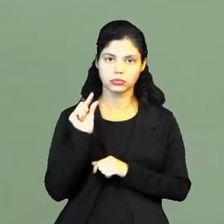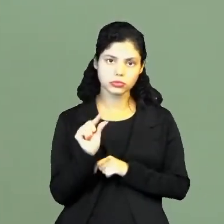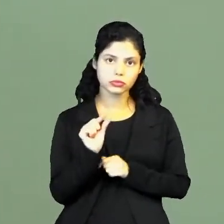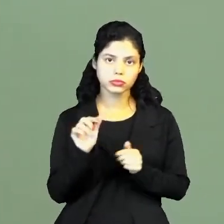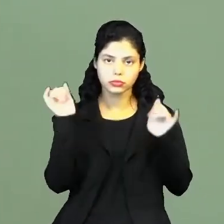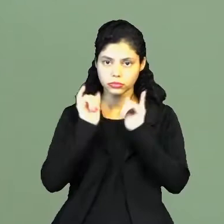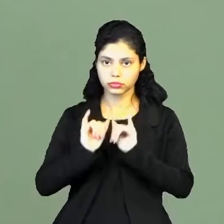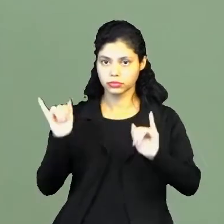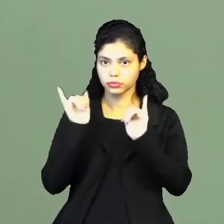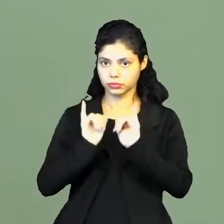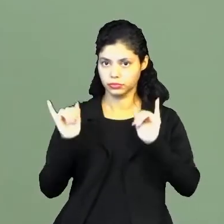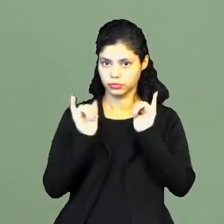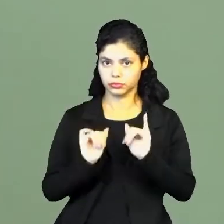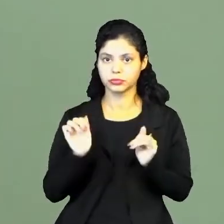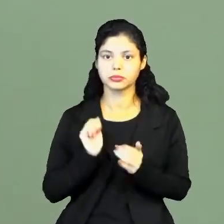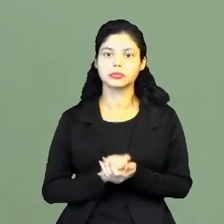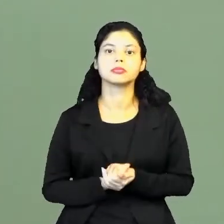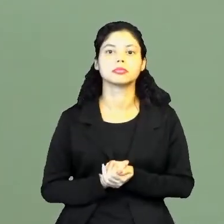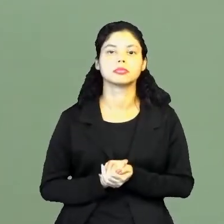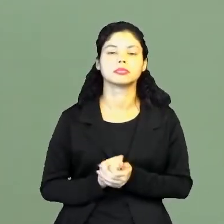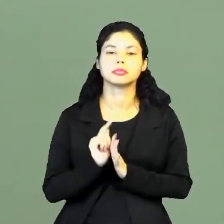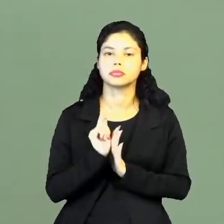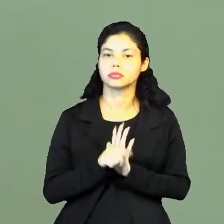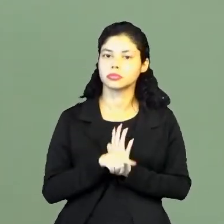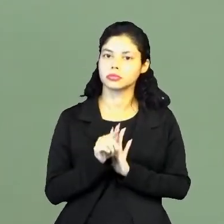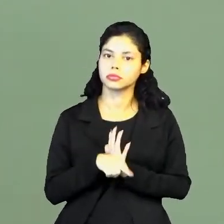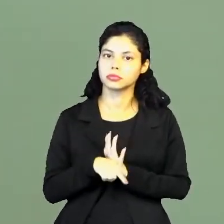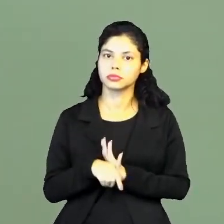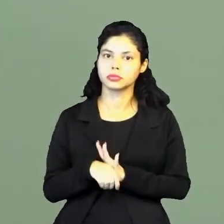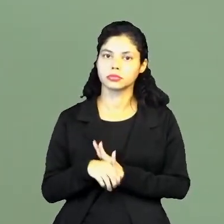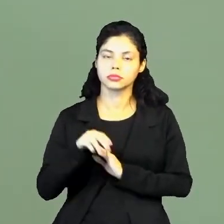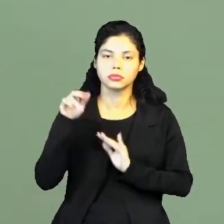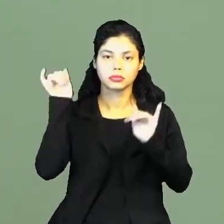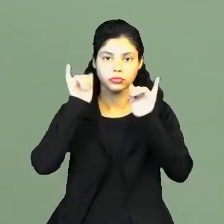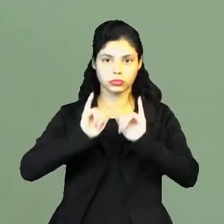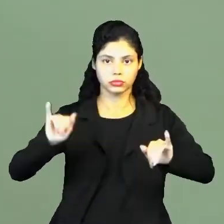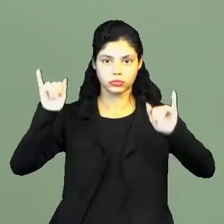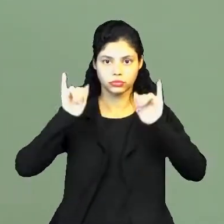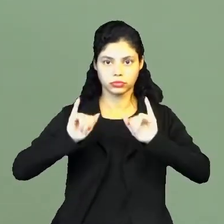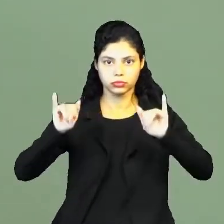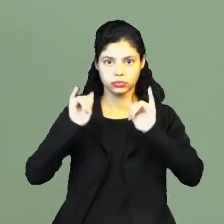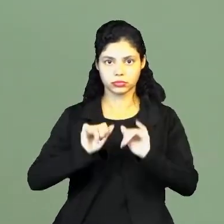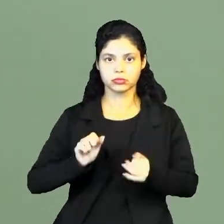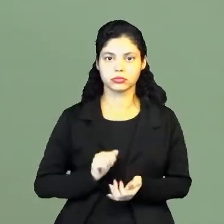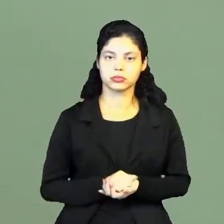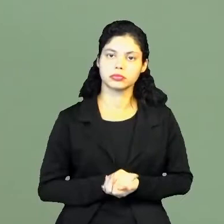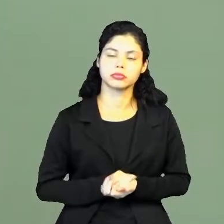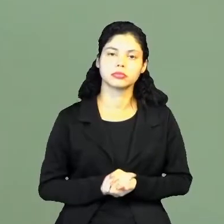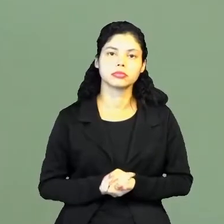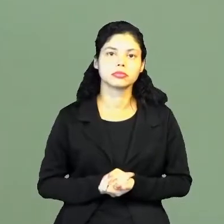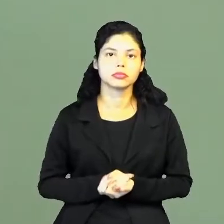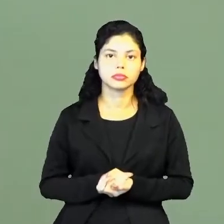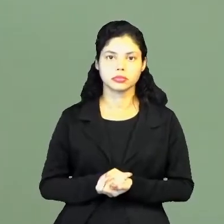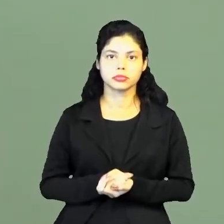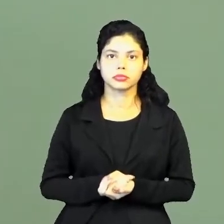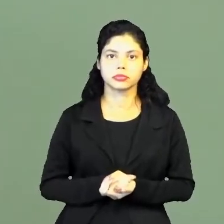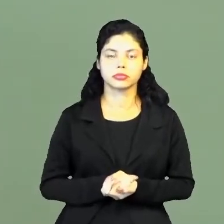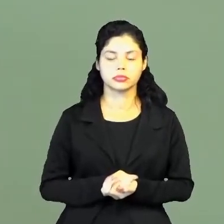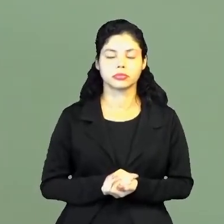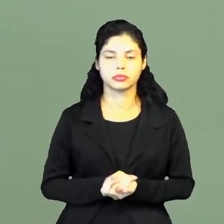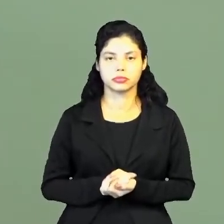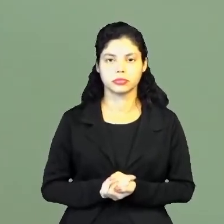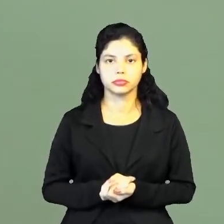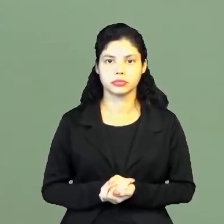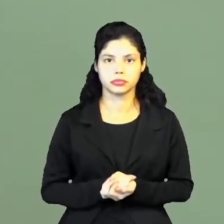texto informativo com o gênero notícia. Então, nossa temática de hoje é las